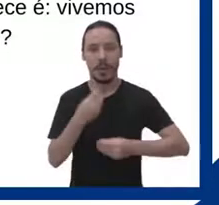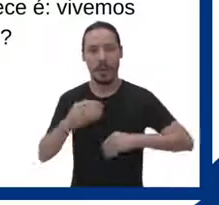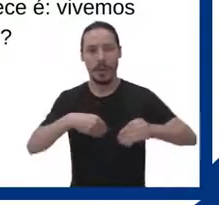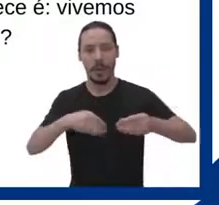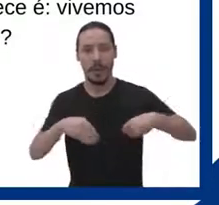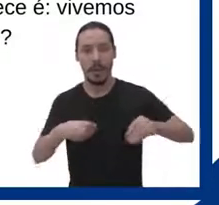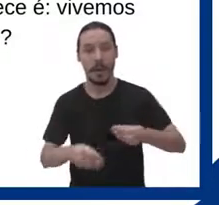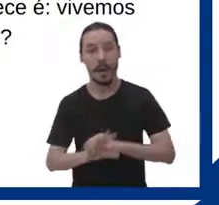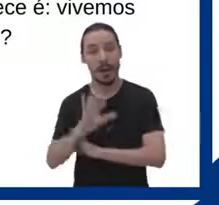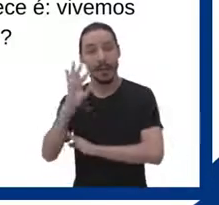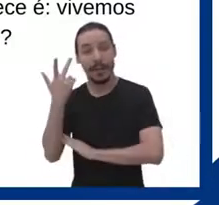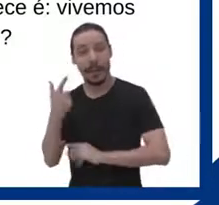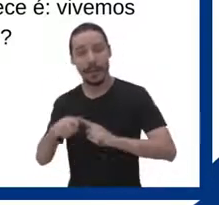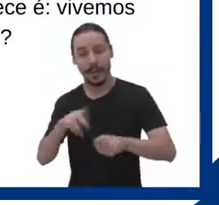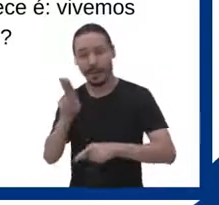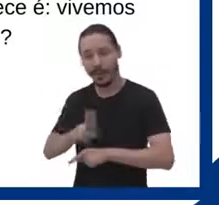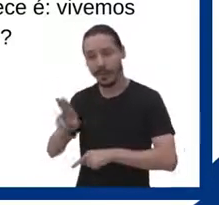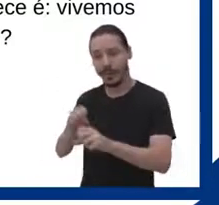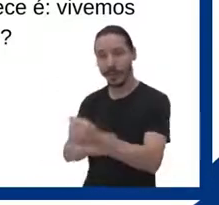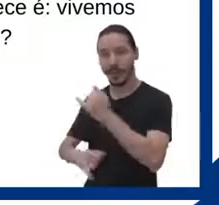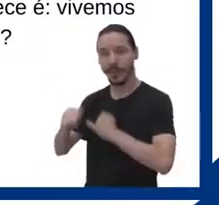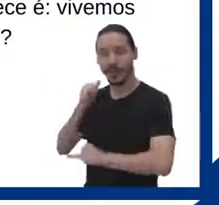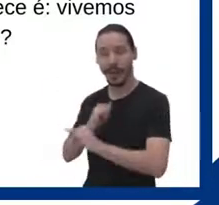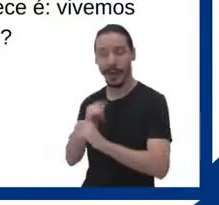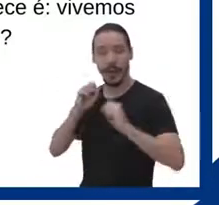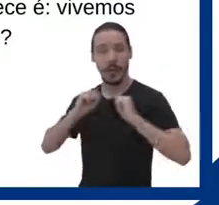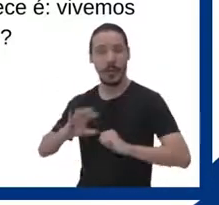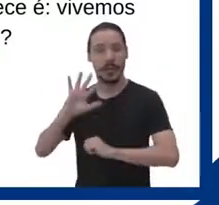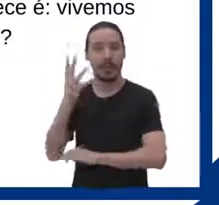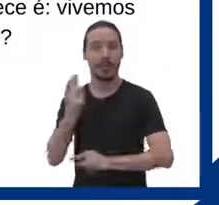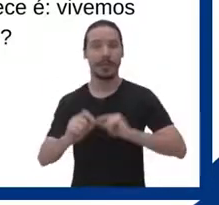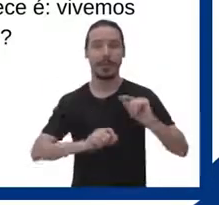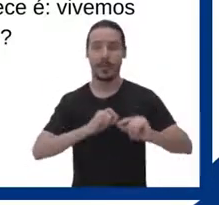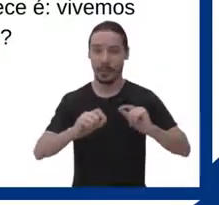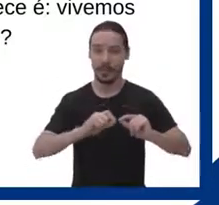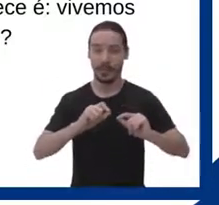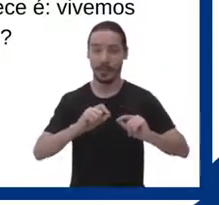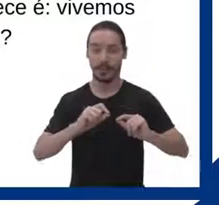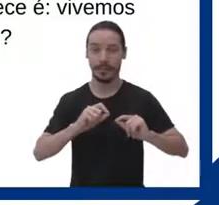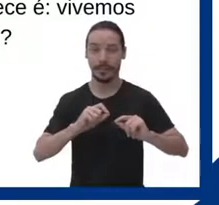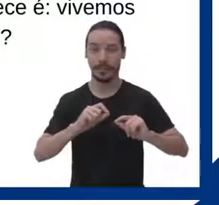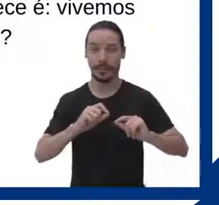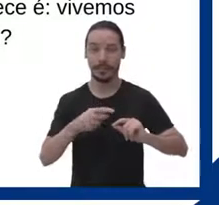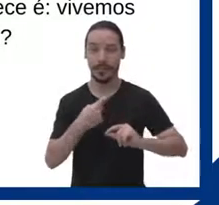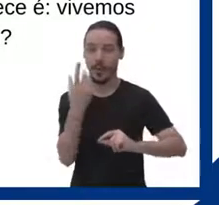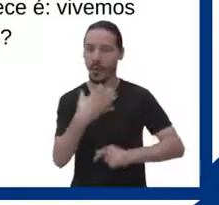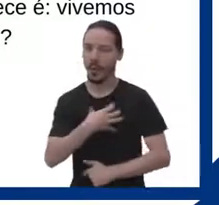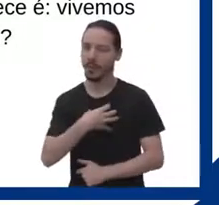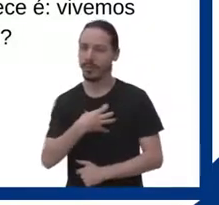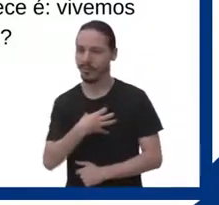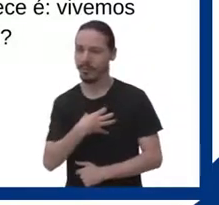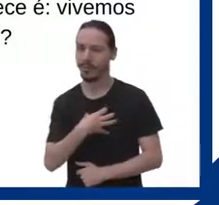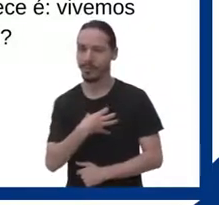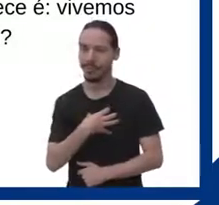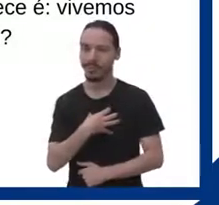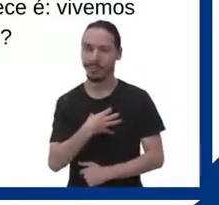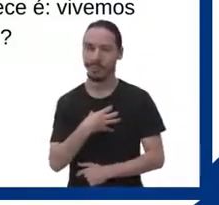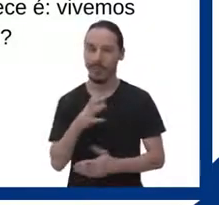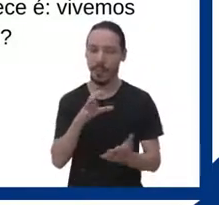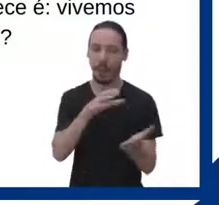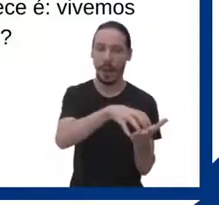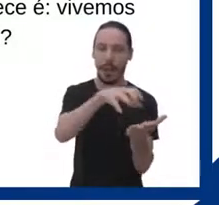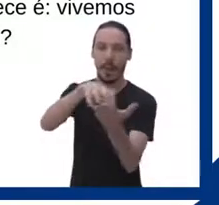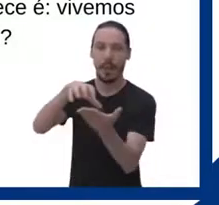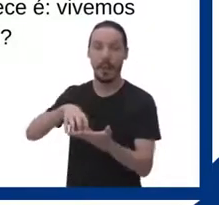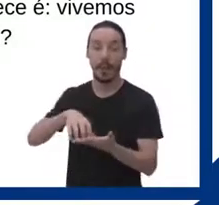conhecimentos e suas manipulações por meio da internet podem se caracterizar também como uma